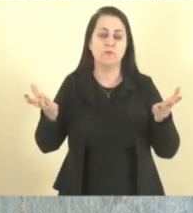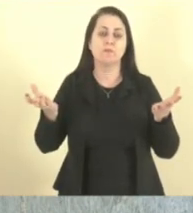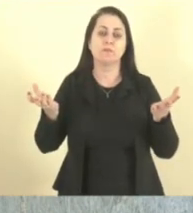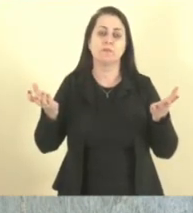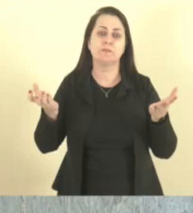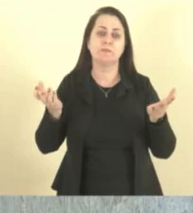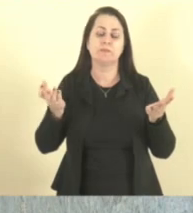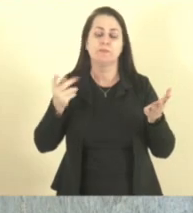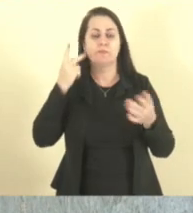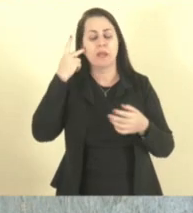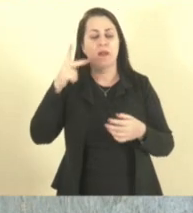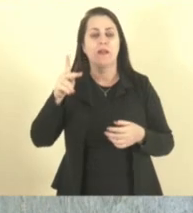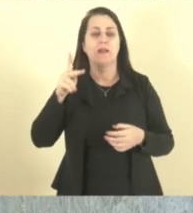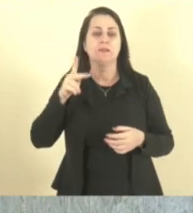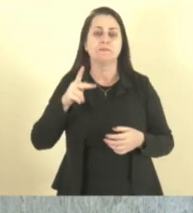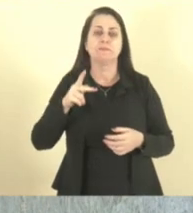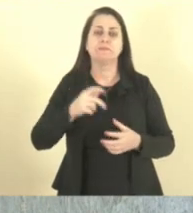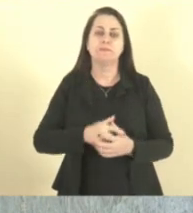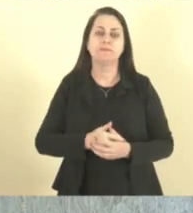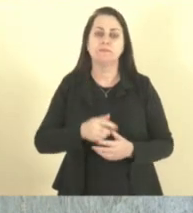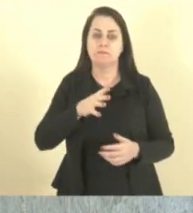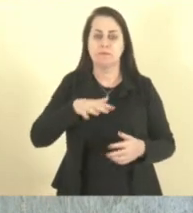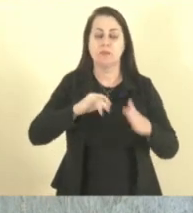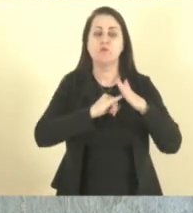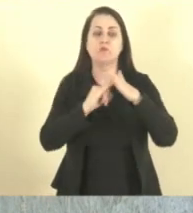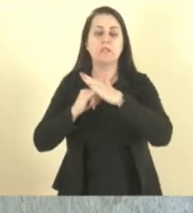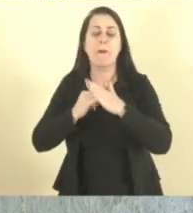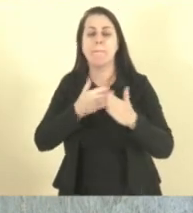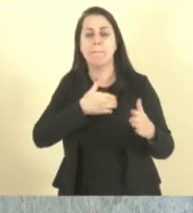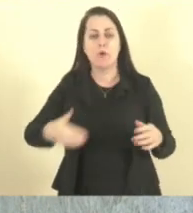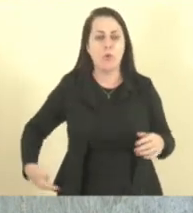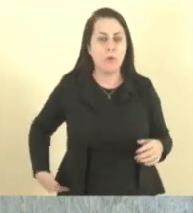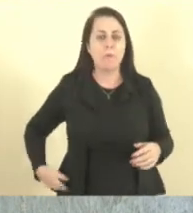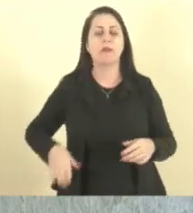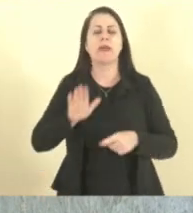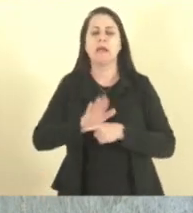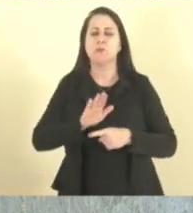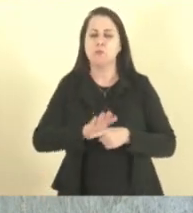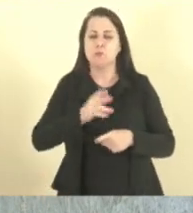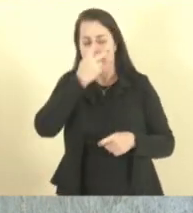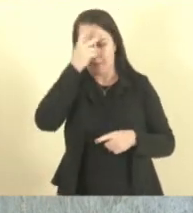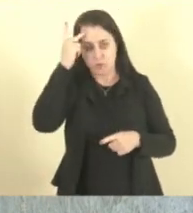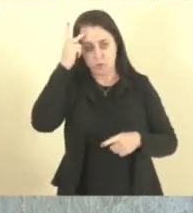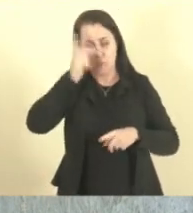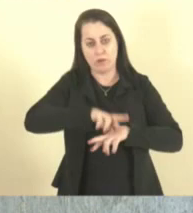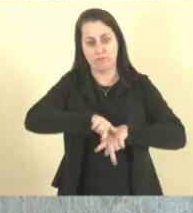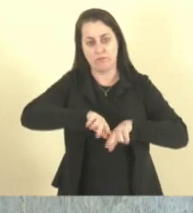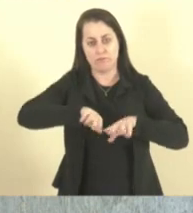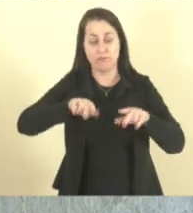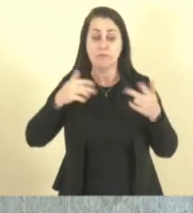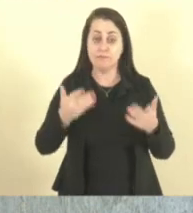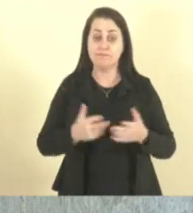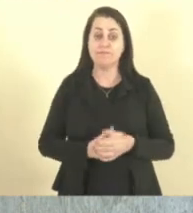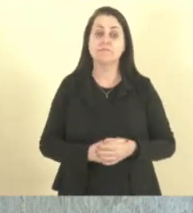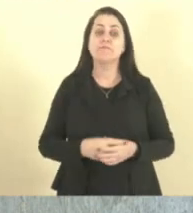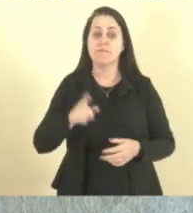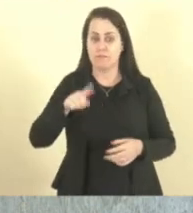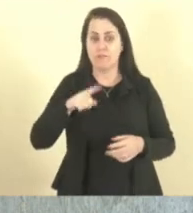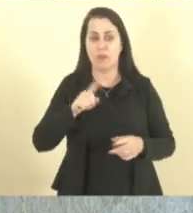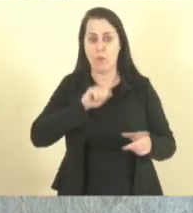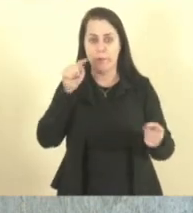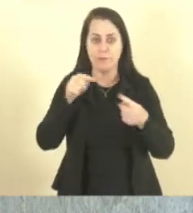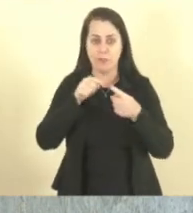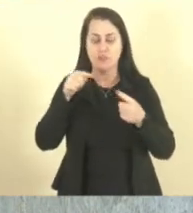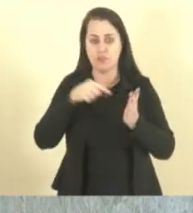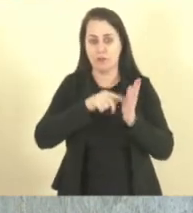instituições públicas, filantrópicas e de caridade. Então, esse é o cerne do projeto do